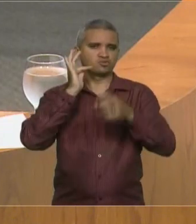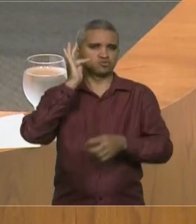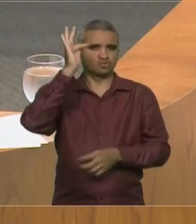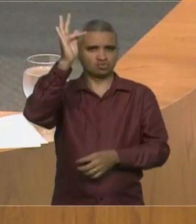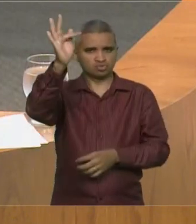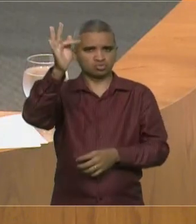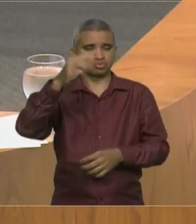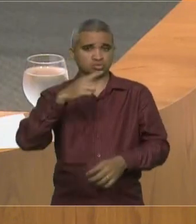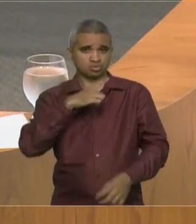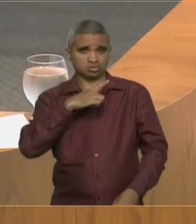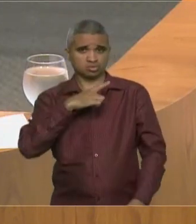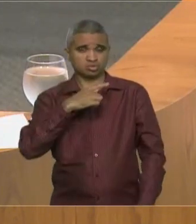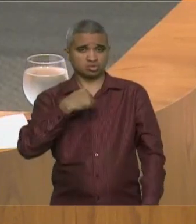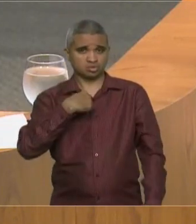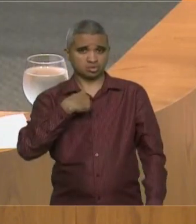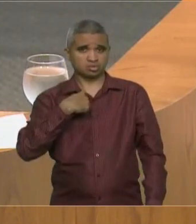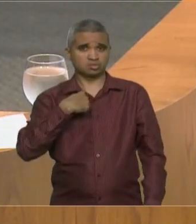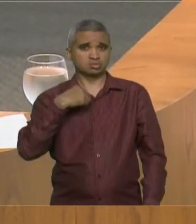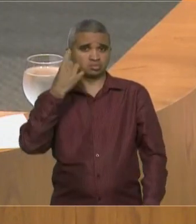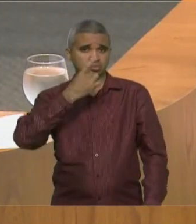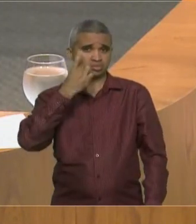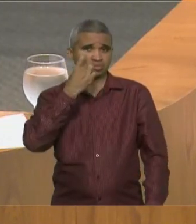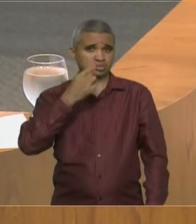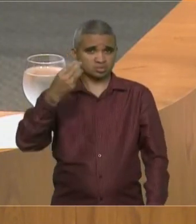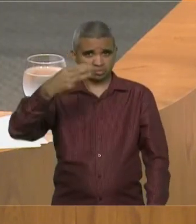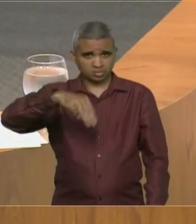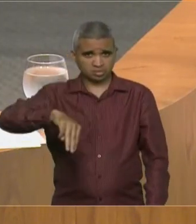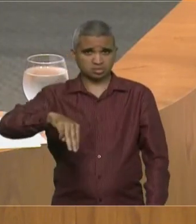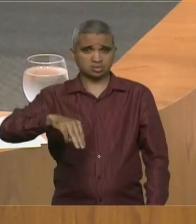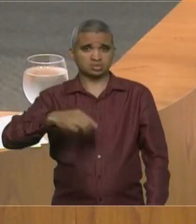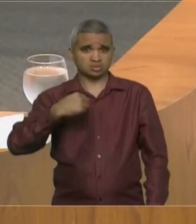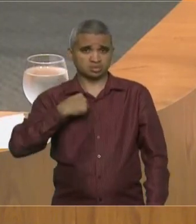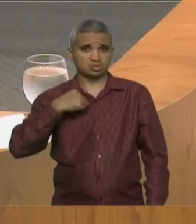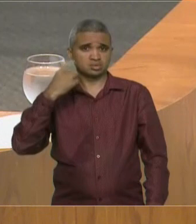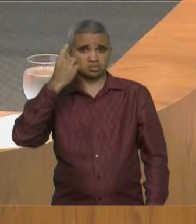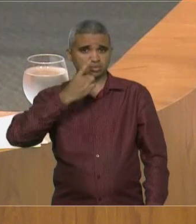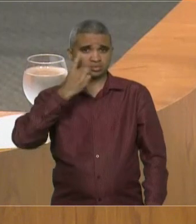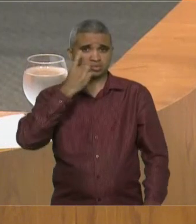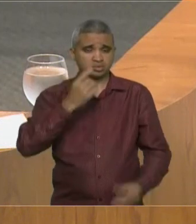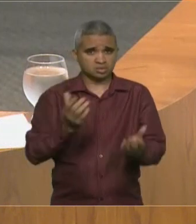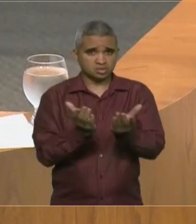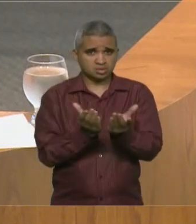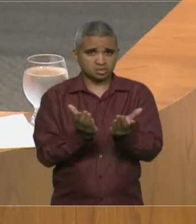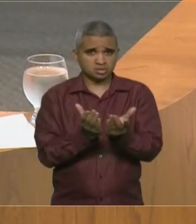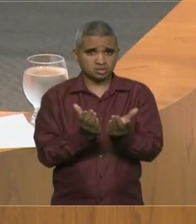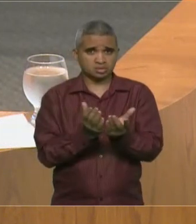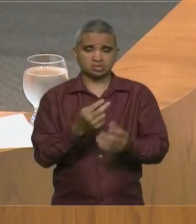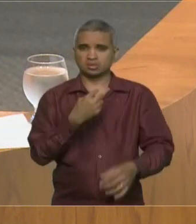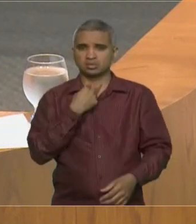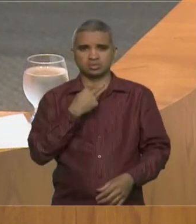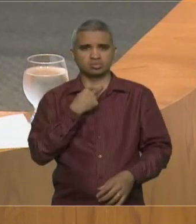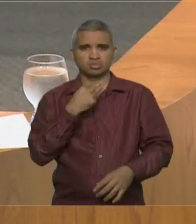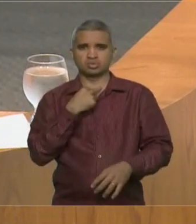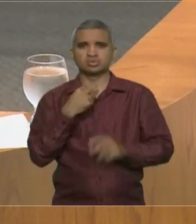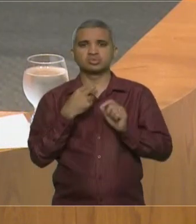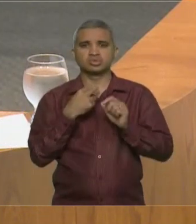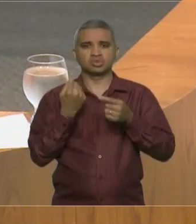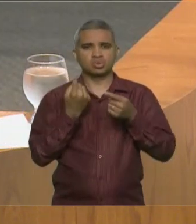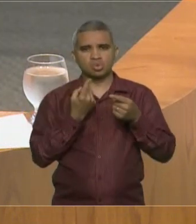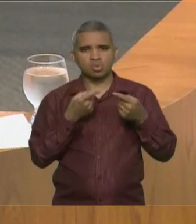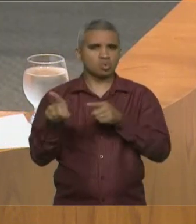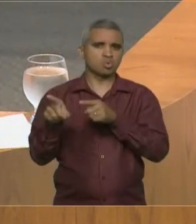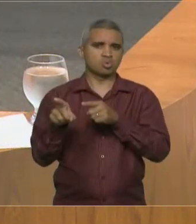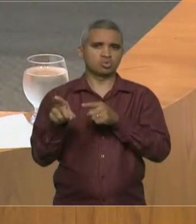e cristã, não poderia ser contrária às ações positivas perpetradas